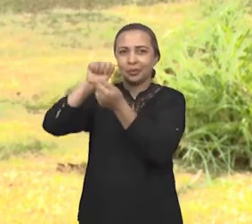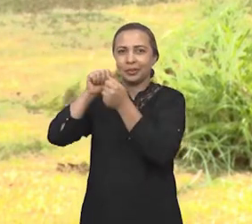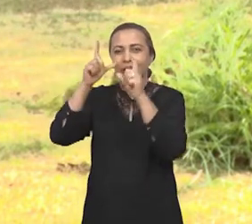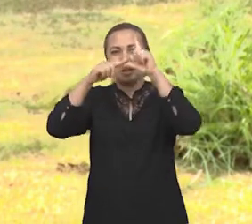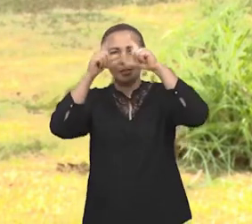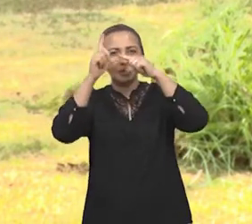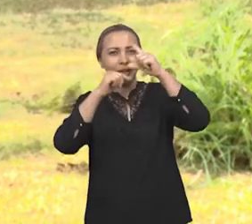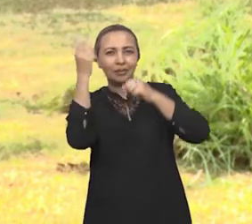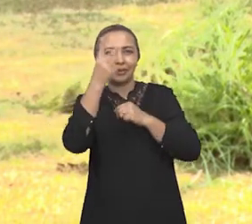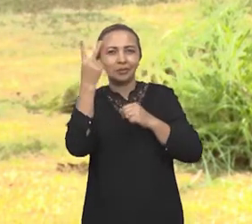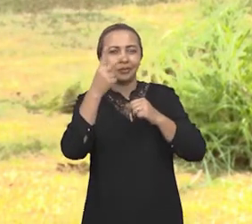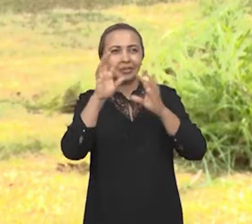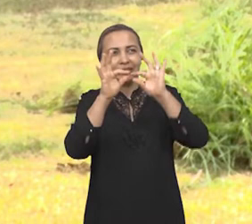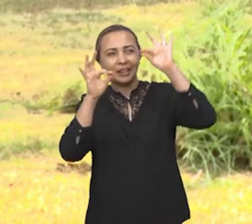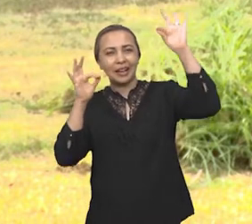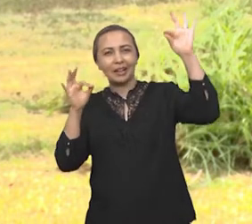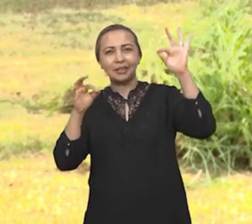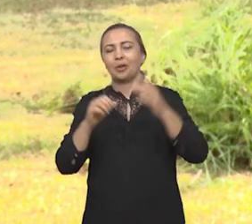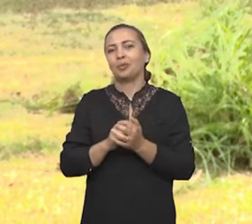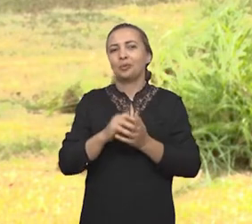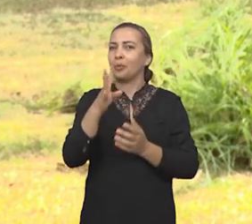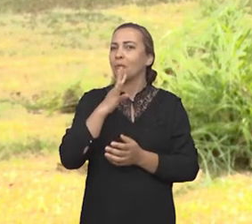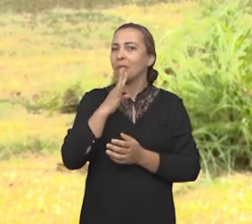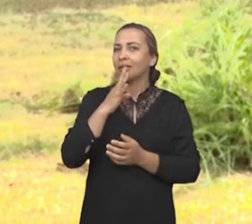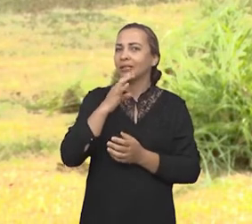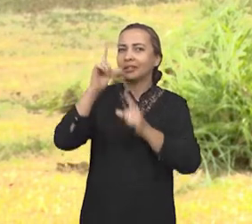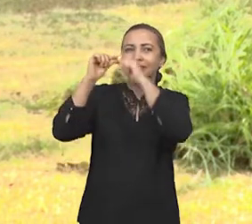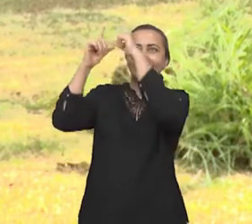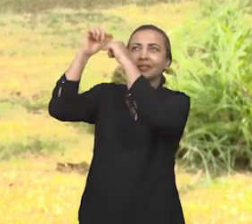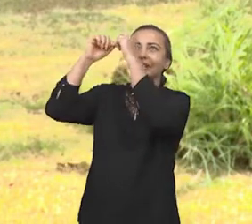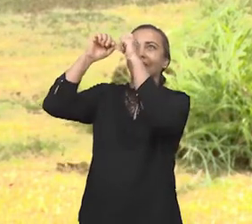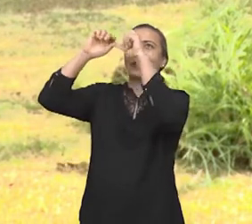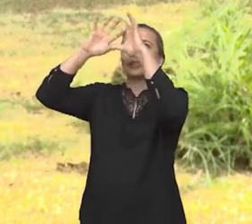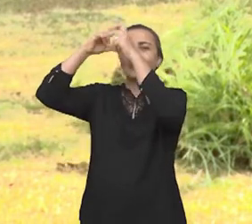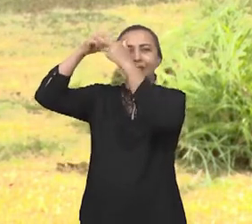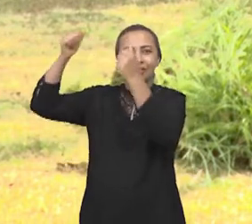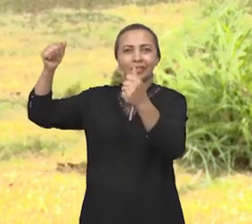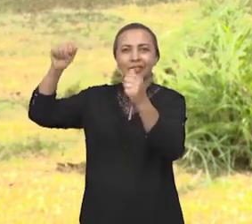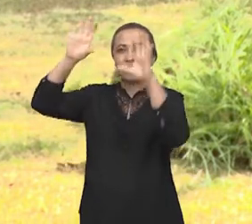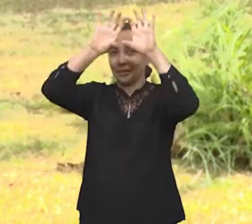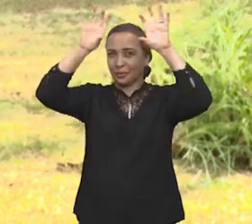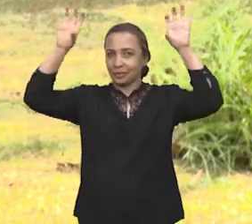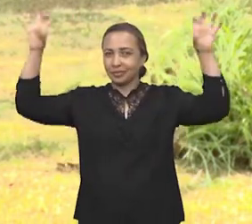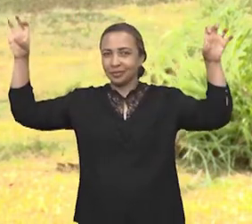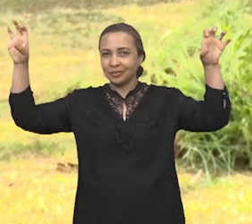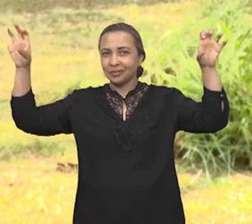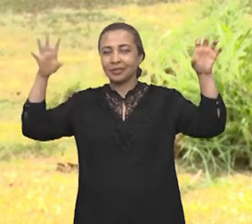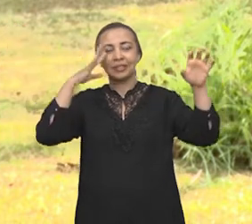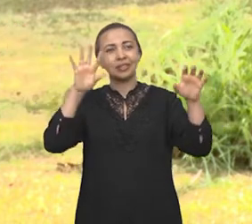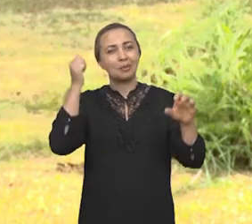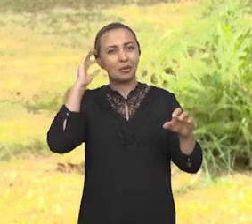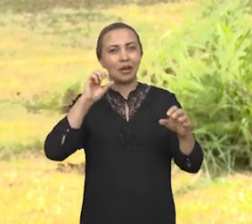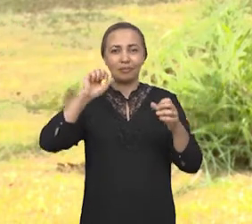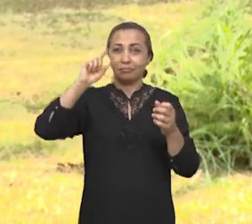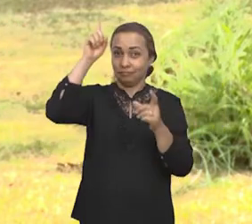as estrelas duplas, galáxias distantes? Você reconhece constelações e sabe o que é possível de ser contemplado no céu